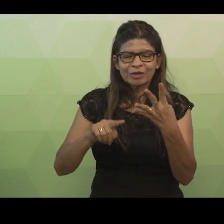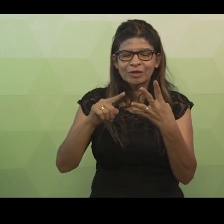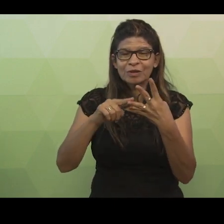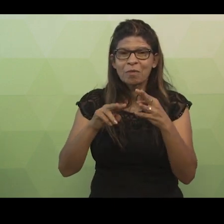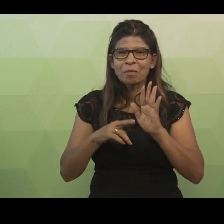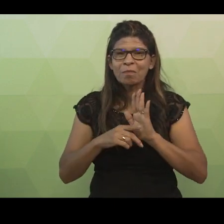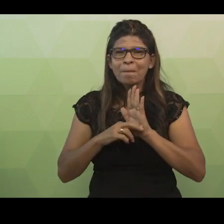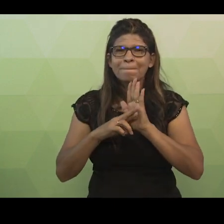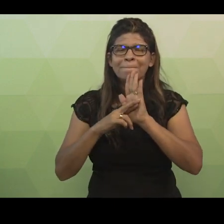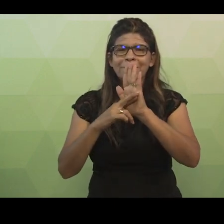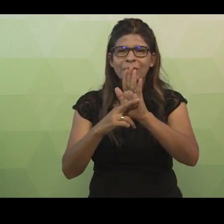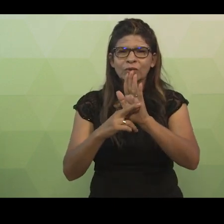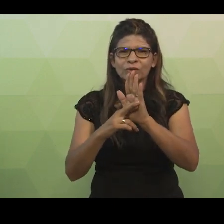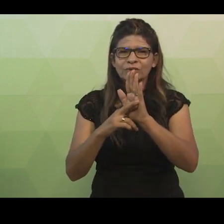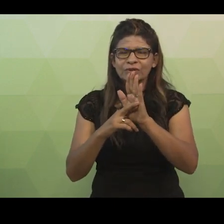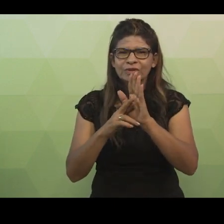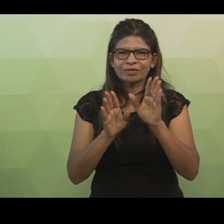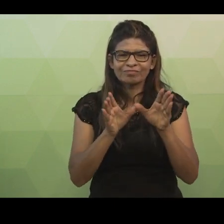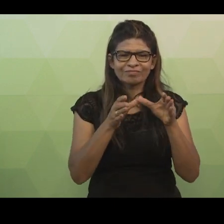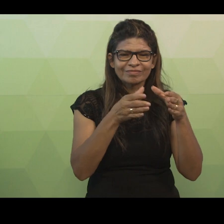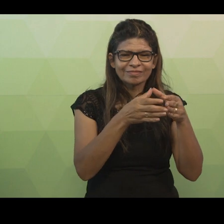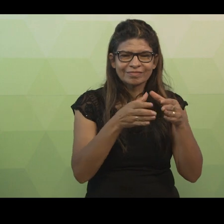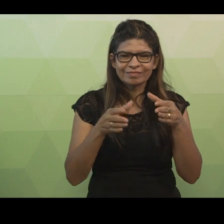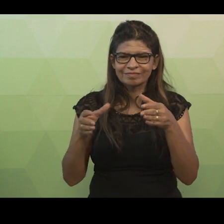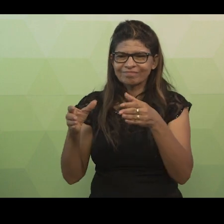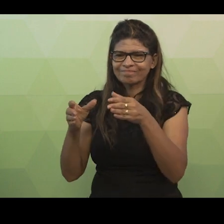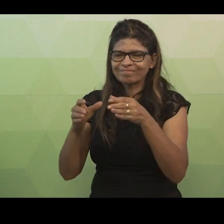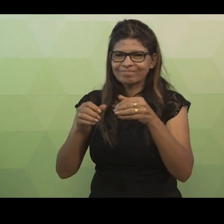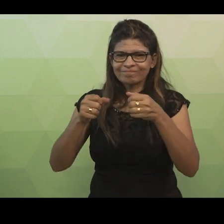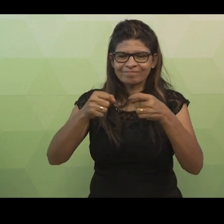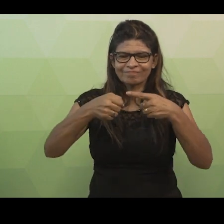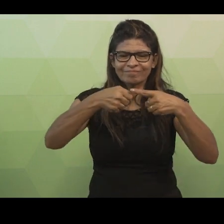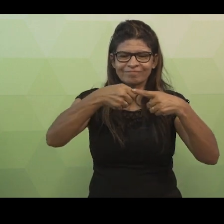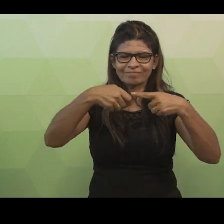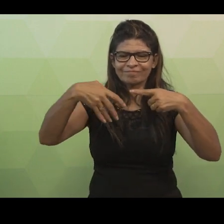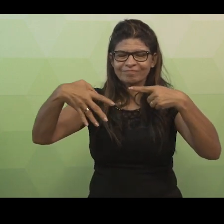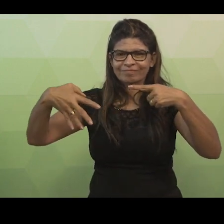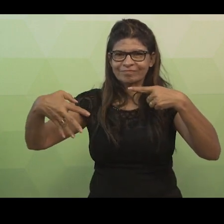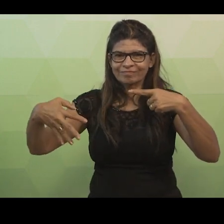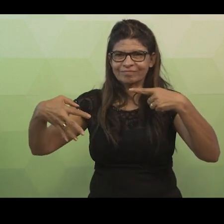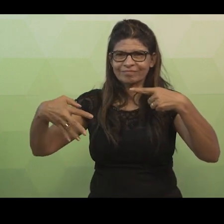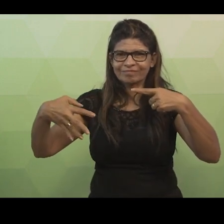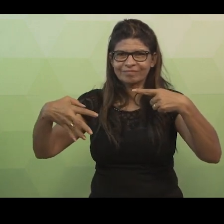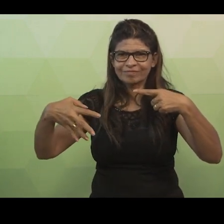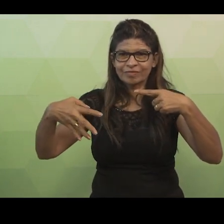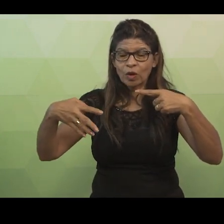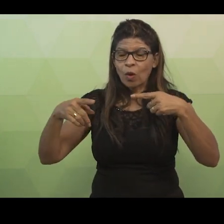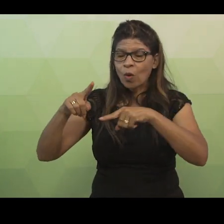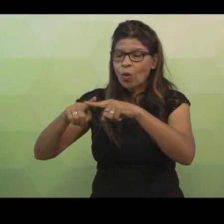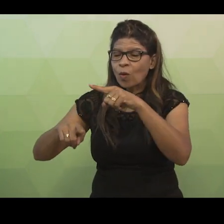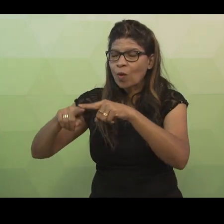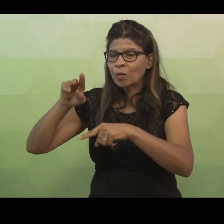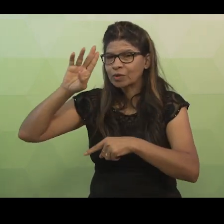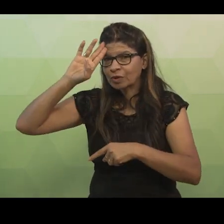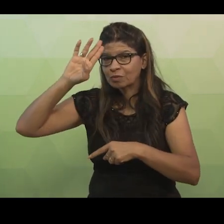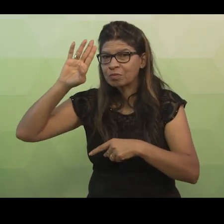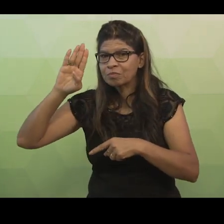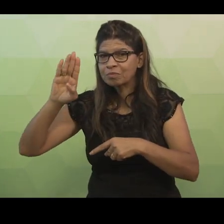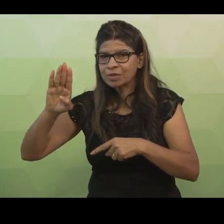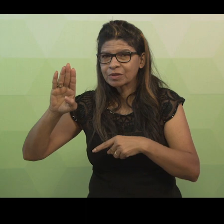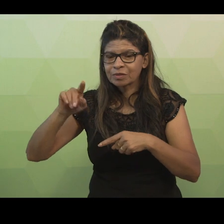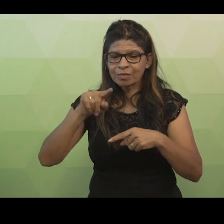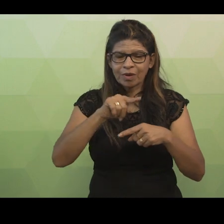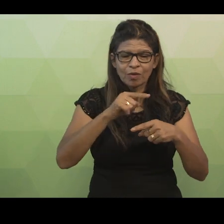necessariamente existir, pois não é possível pensar no objeto da classe principal sem os objetos que o